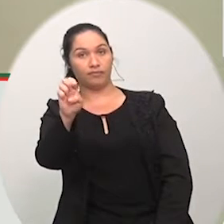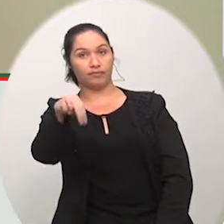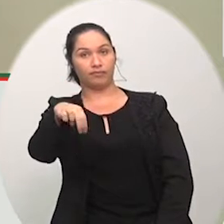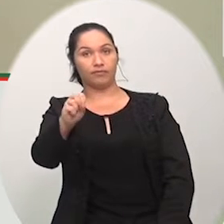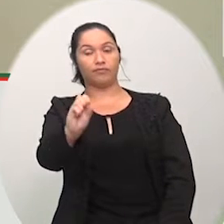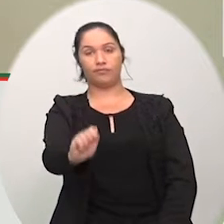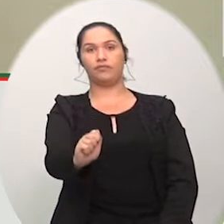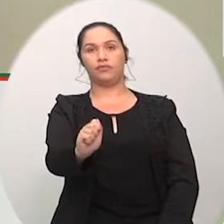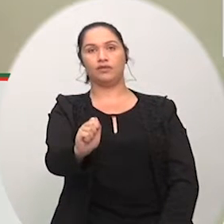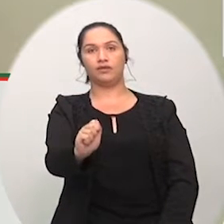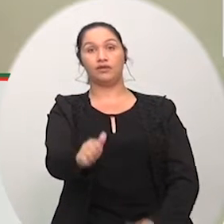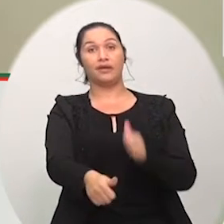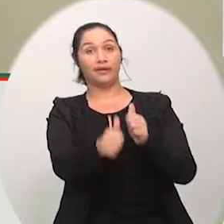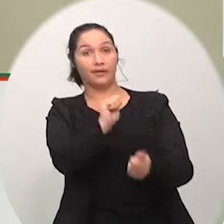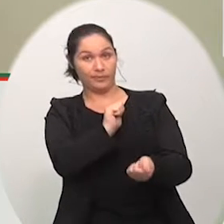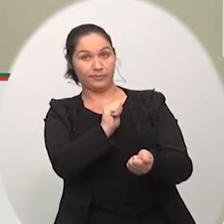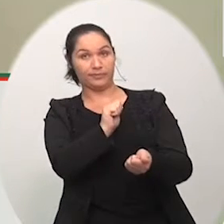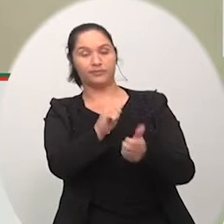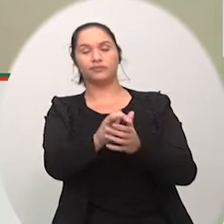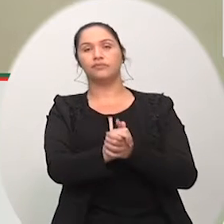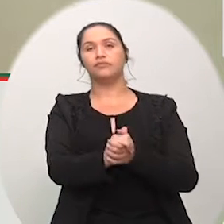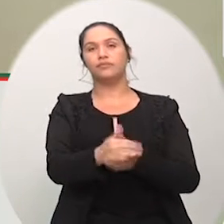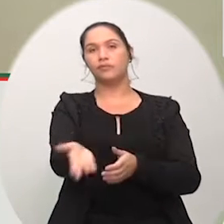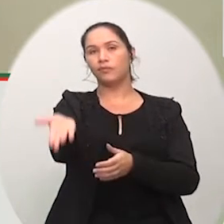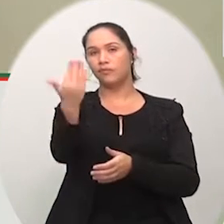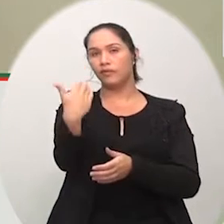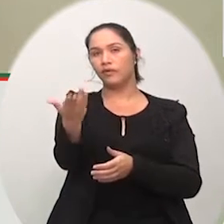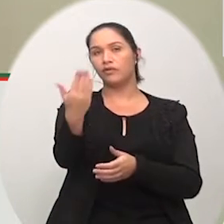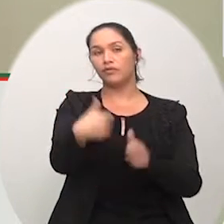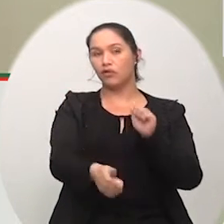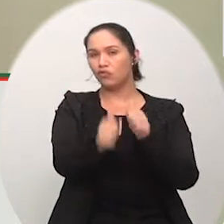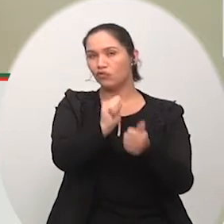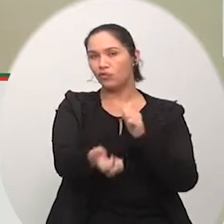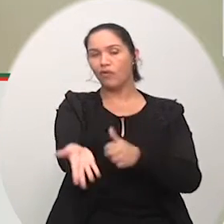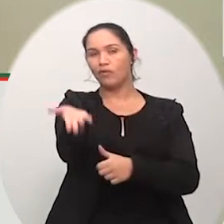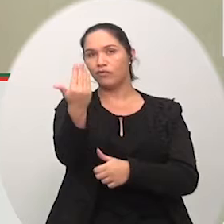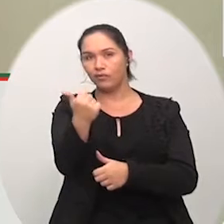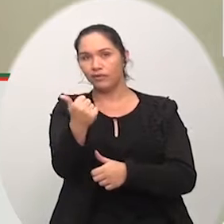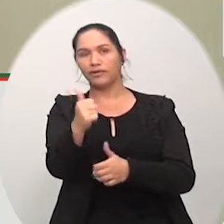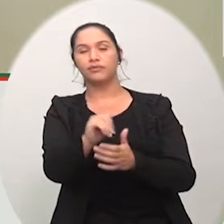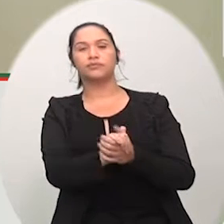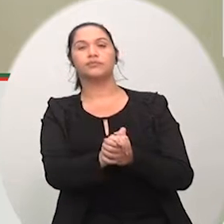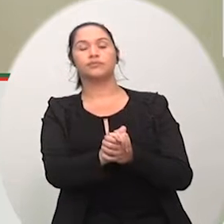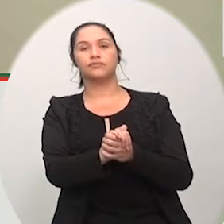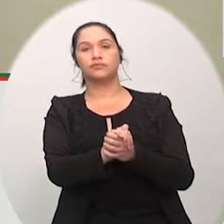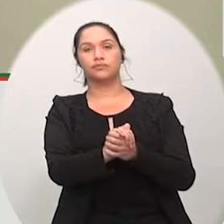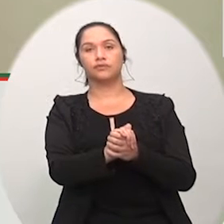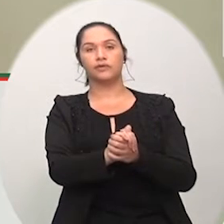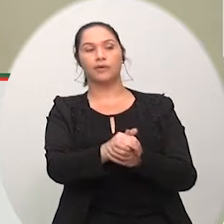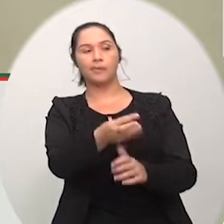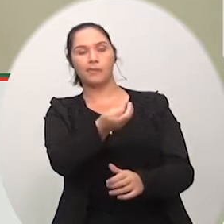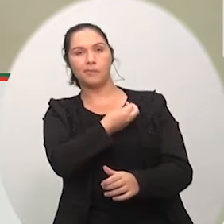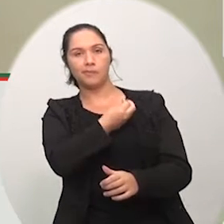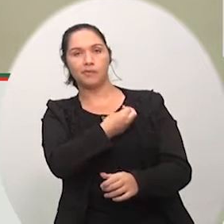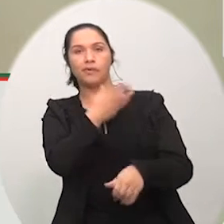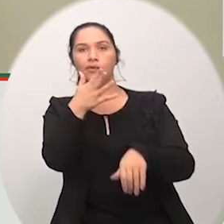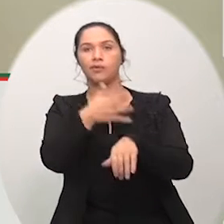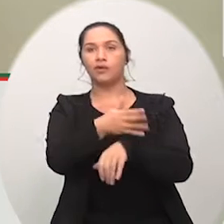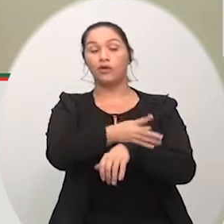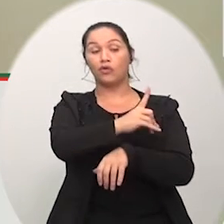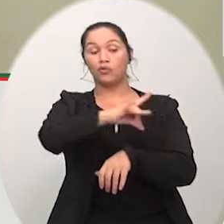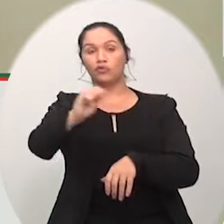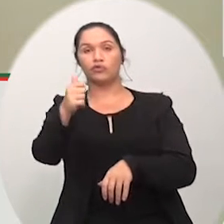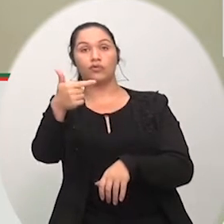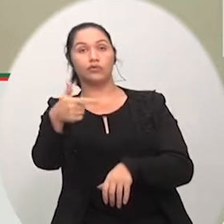galera do futebol, os que lidam nesse mistério, para estar aqui na Câmara dia 29 de